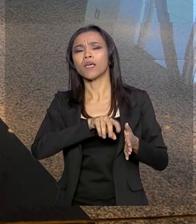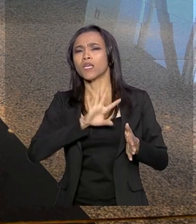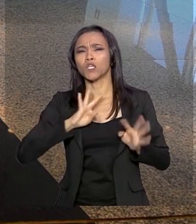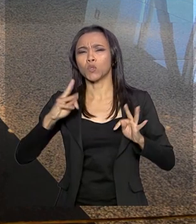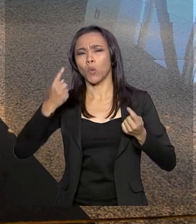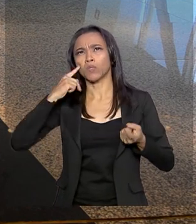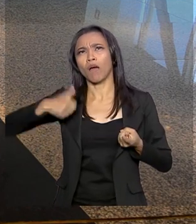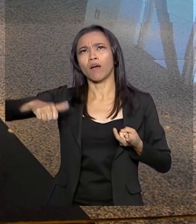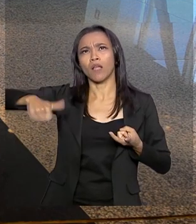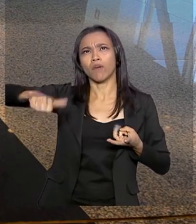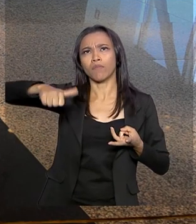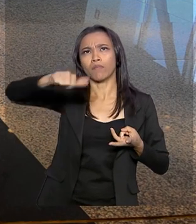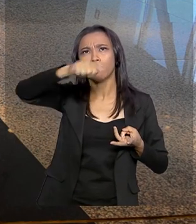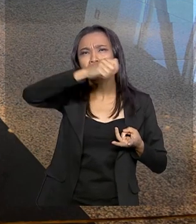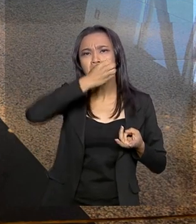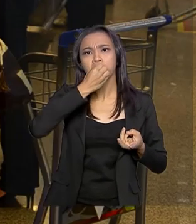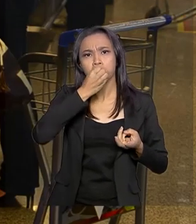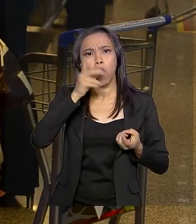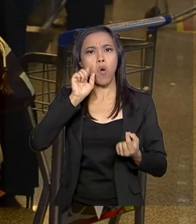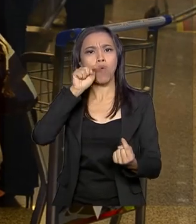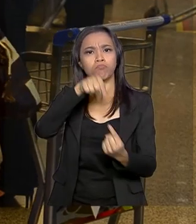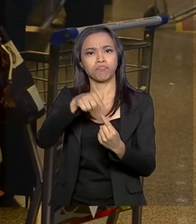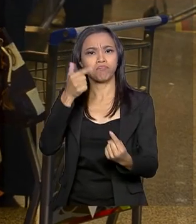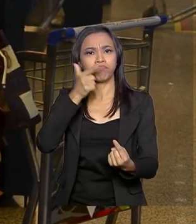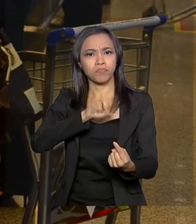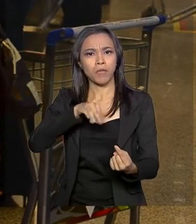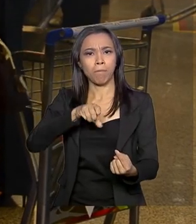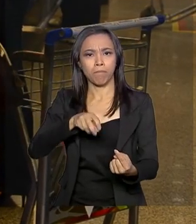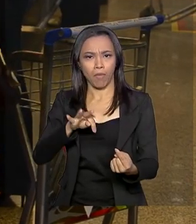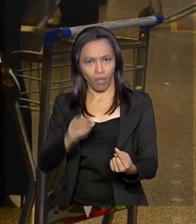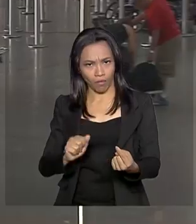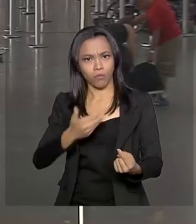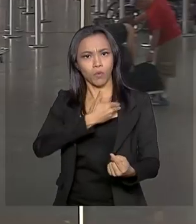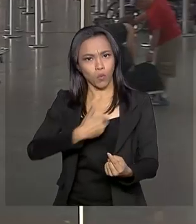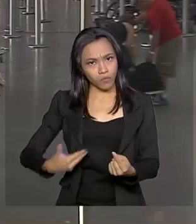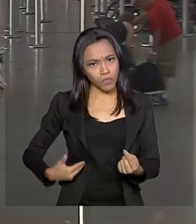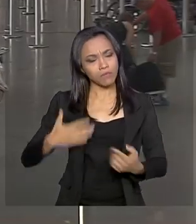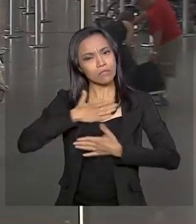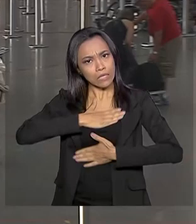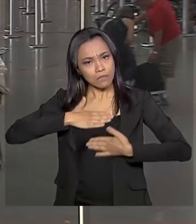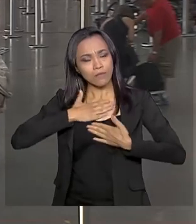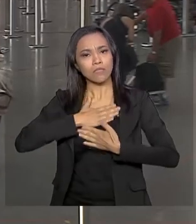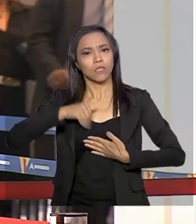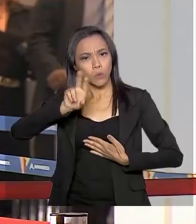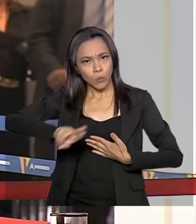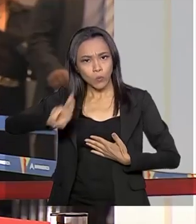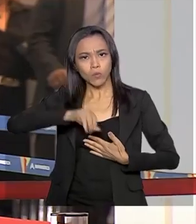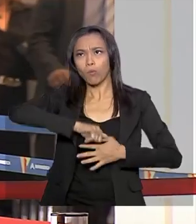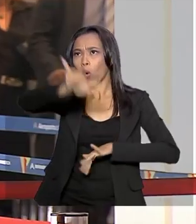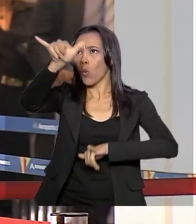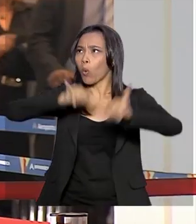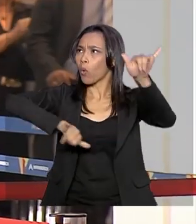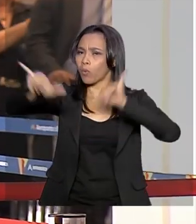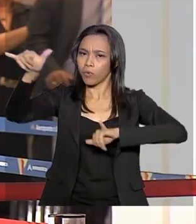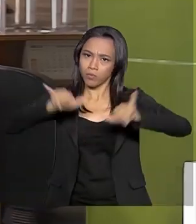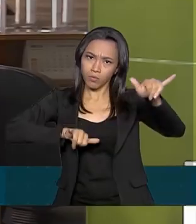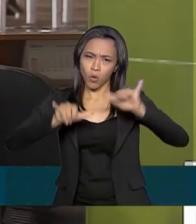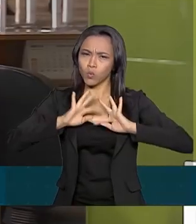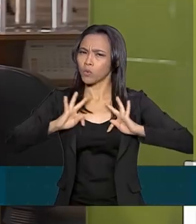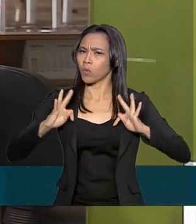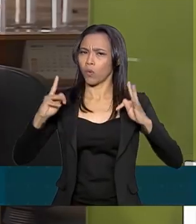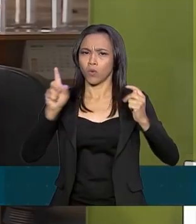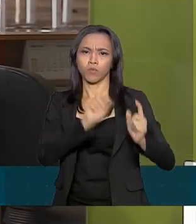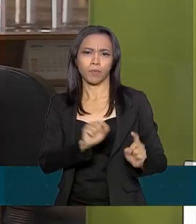avaliados superaram a meta estipulada pelo governo. A pesquisa de satisfação indica que, pela primeira vez, todos os